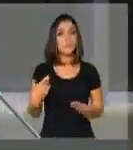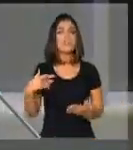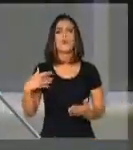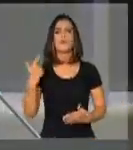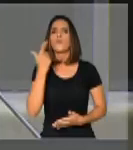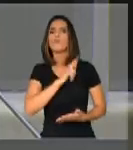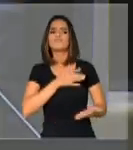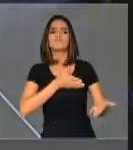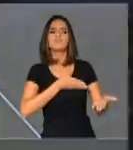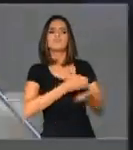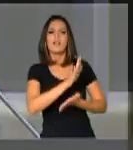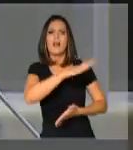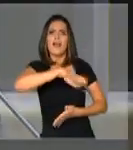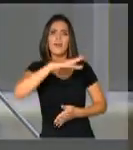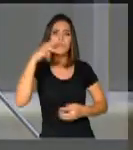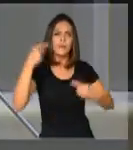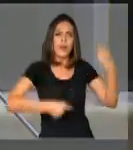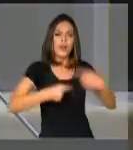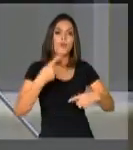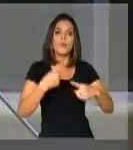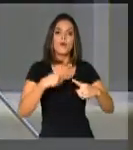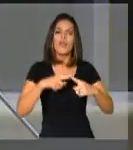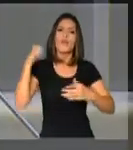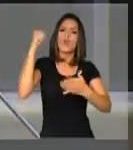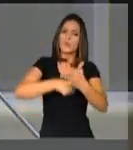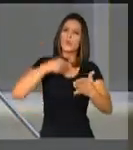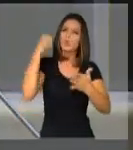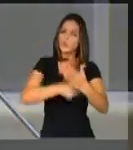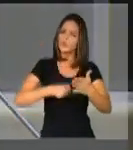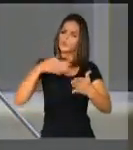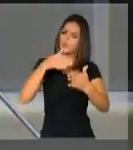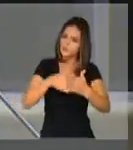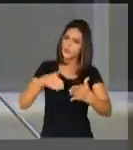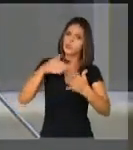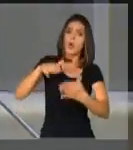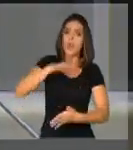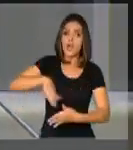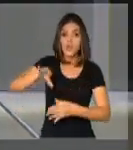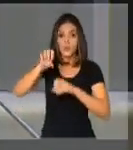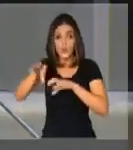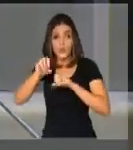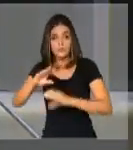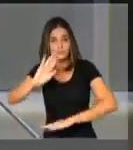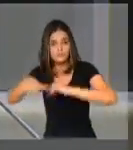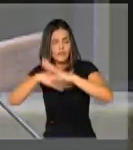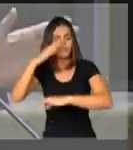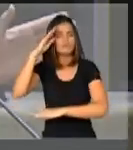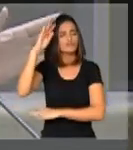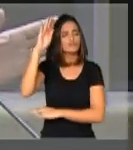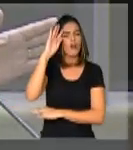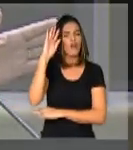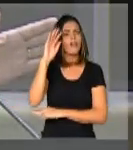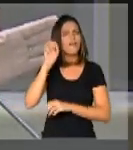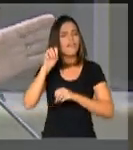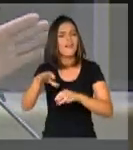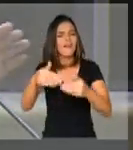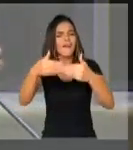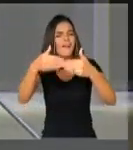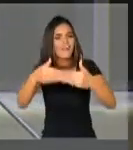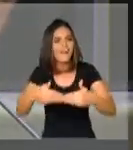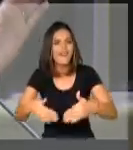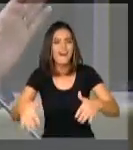política foi a luta pela educação. Foi o sonho de ver a educação abrir as portas